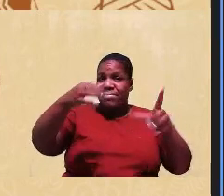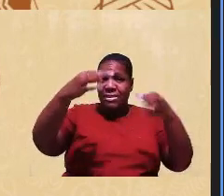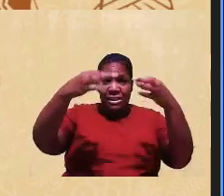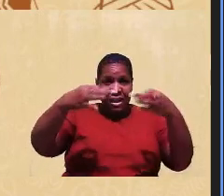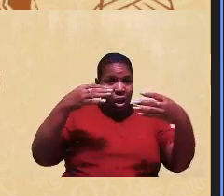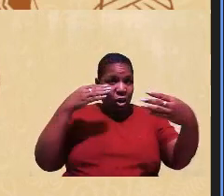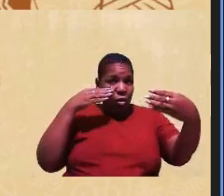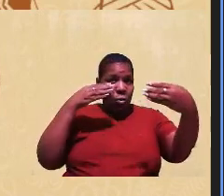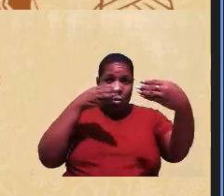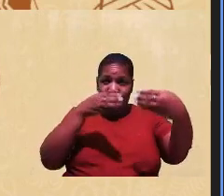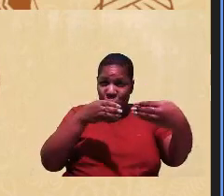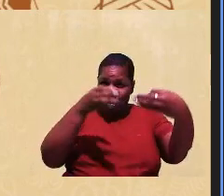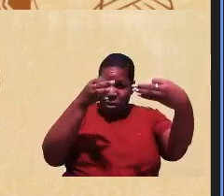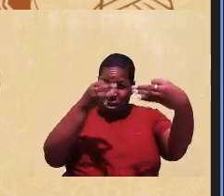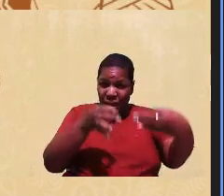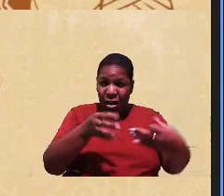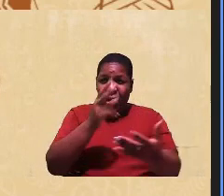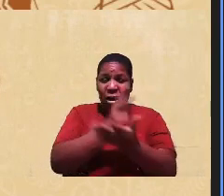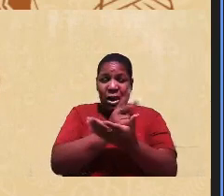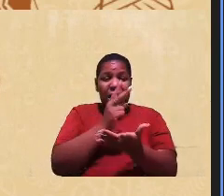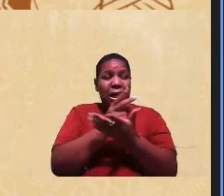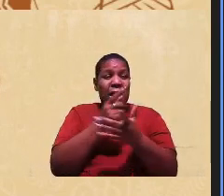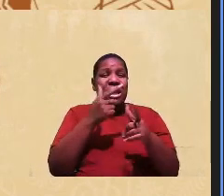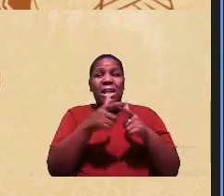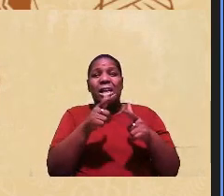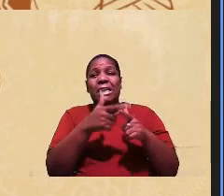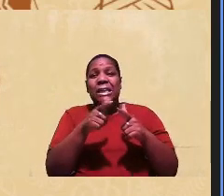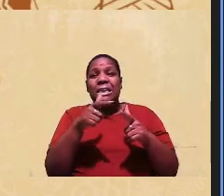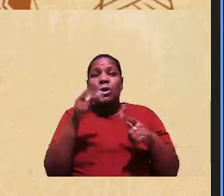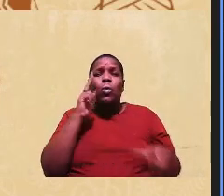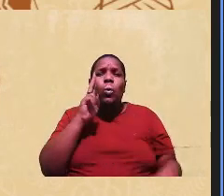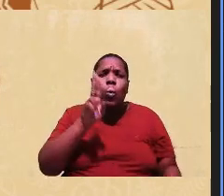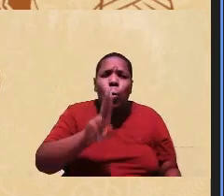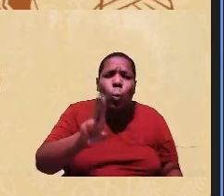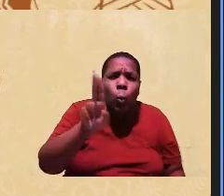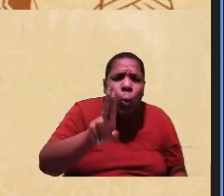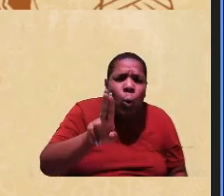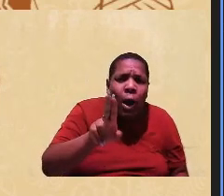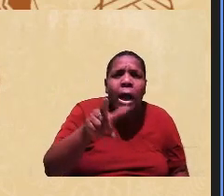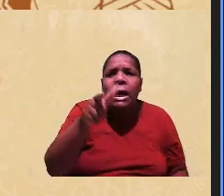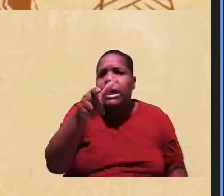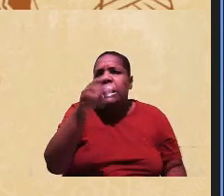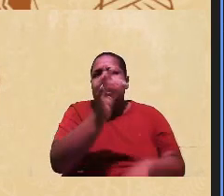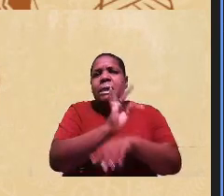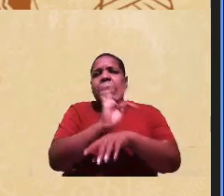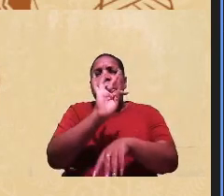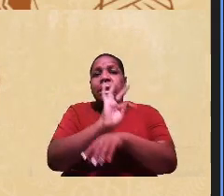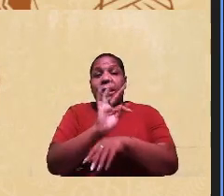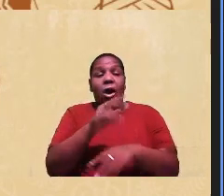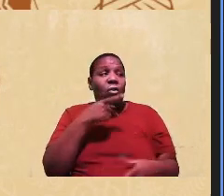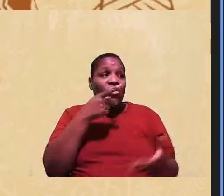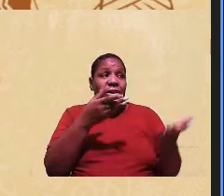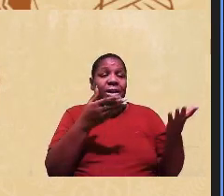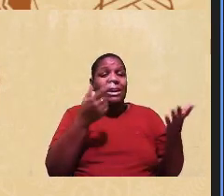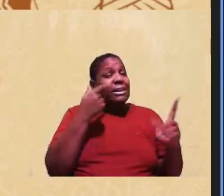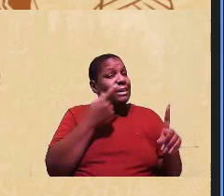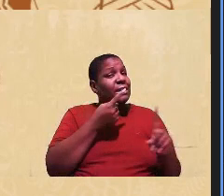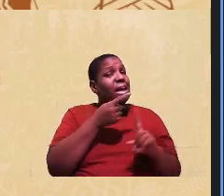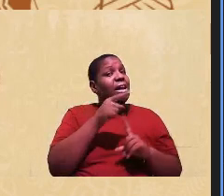mesmo, porque ela tem problemas com o uso da tecnologia. Então, esse eu estou chamando de um desafio